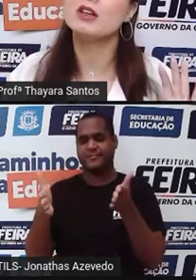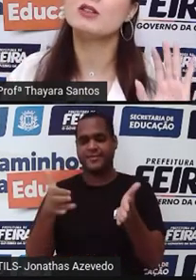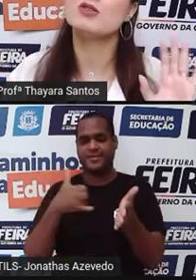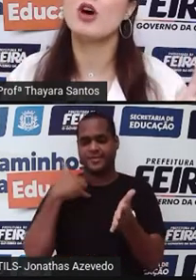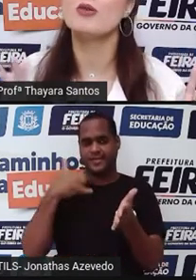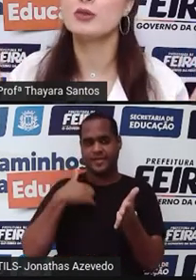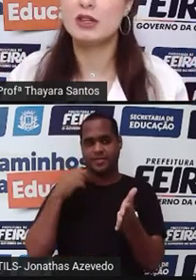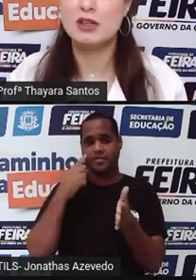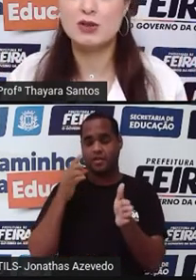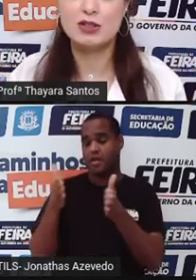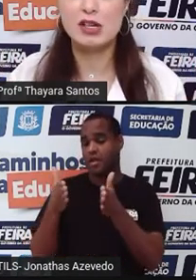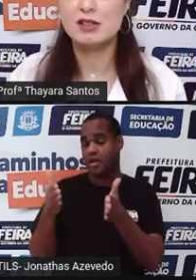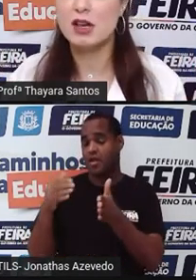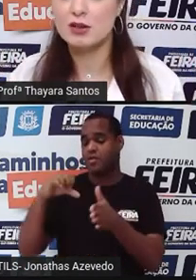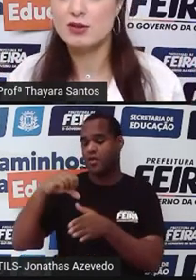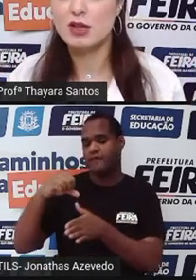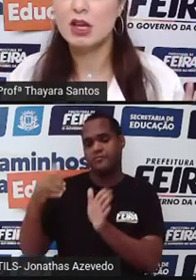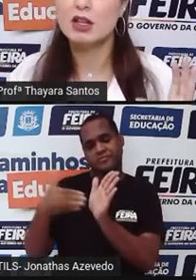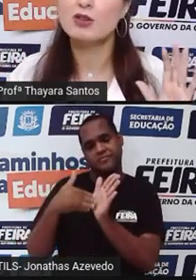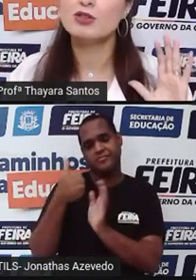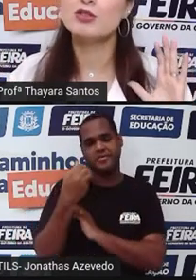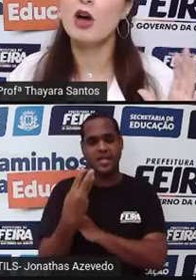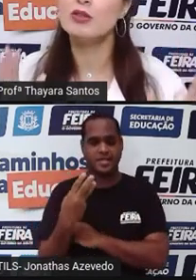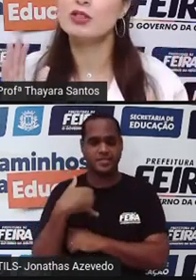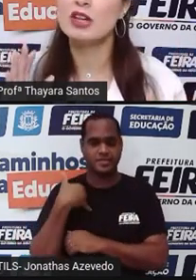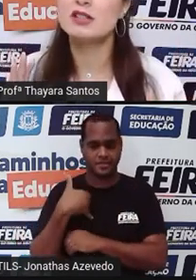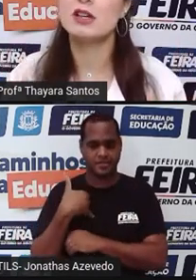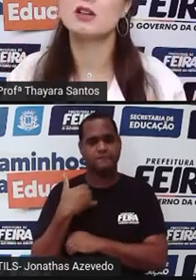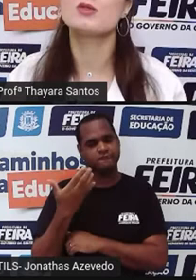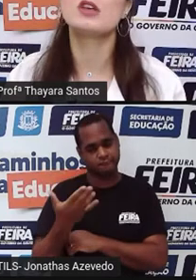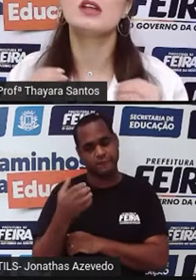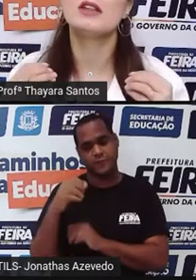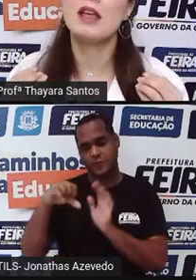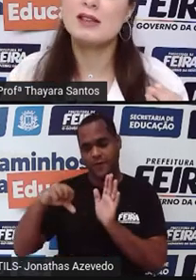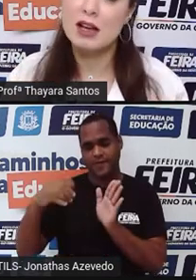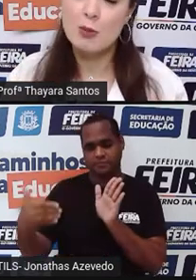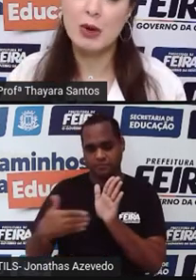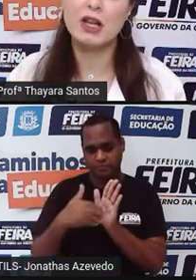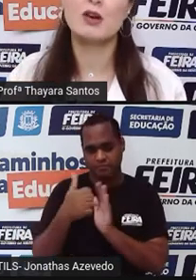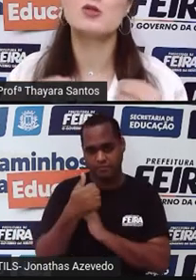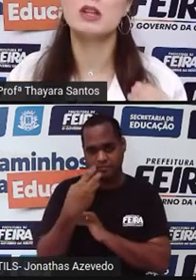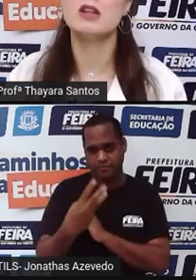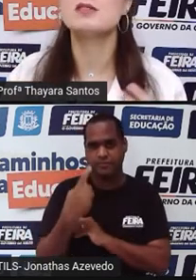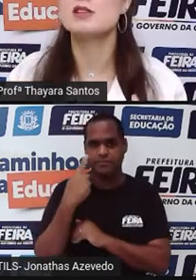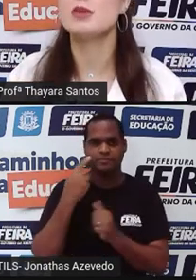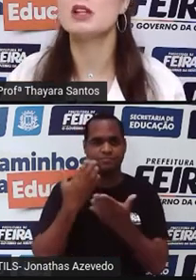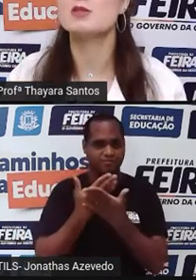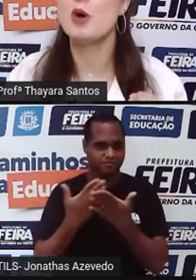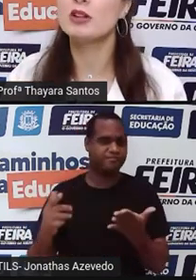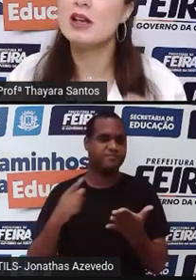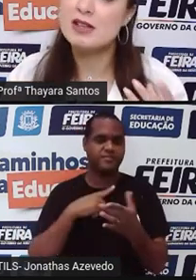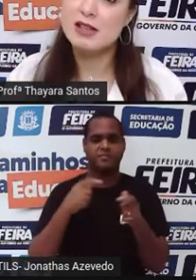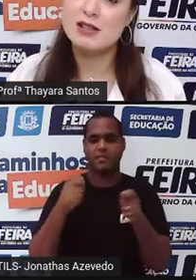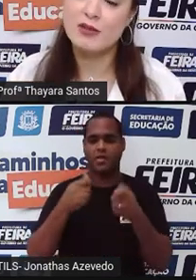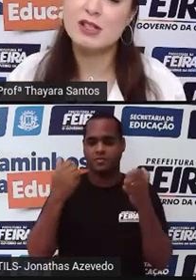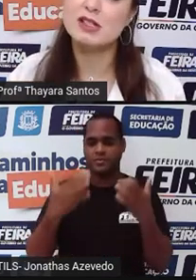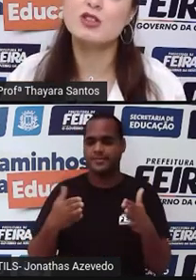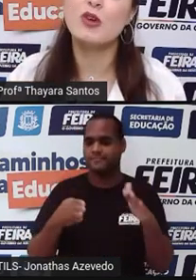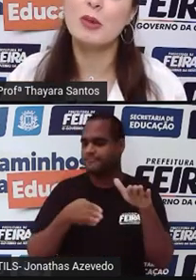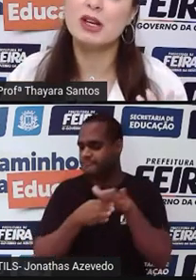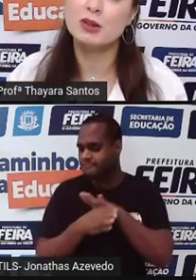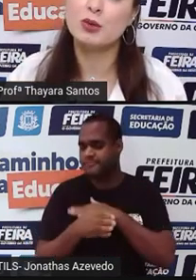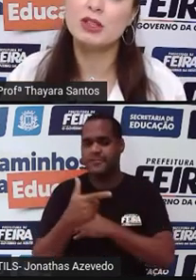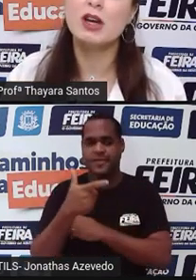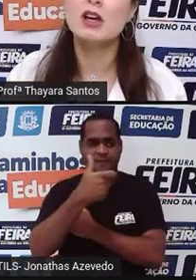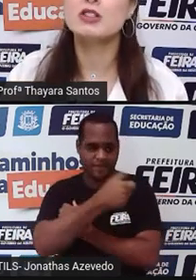me engano é entre os 9 e os 13 anos. Então entre os 9 e os 13 anos tem essa campanha, os meninos e as meninas podem acessar essa vacina